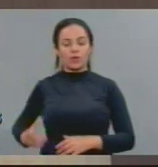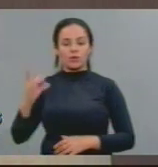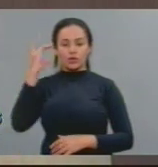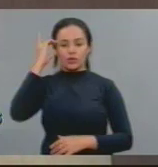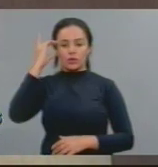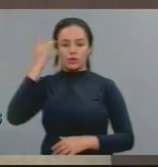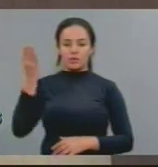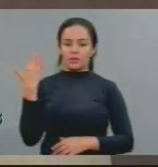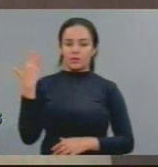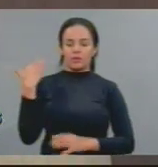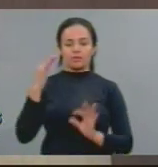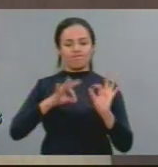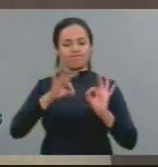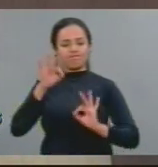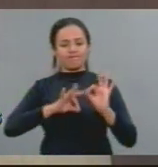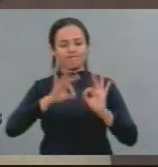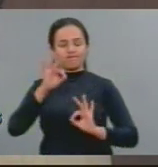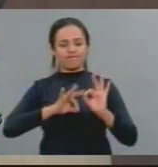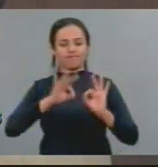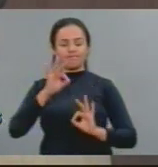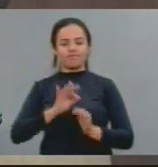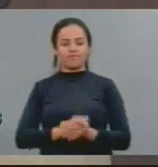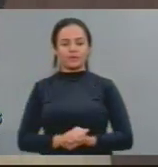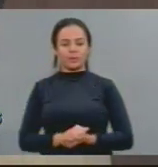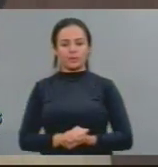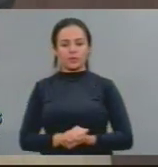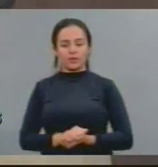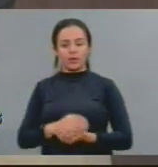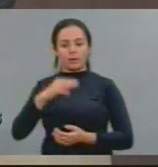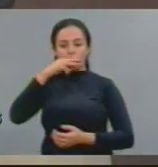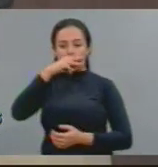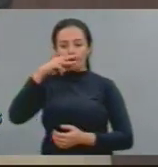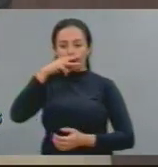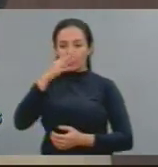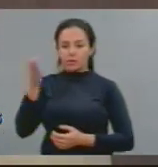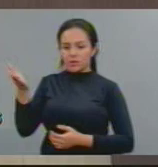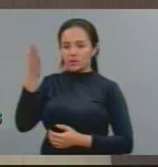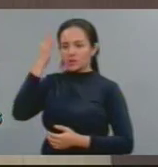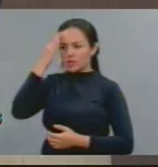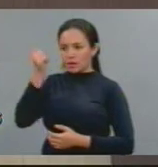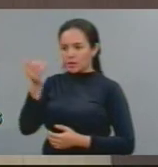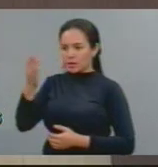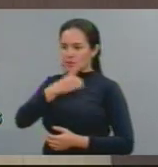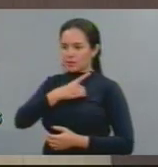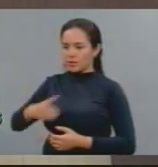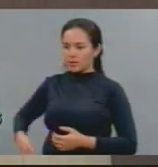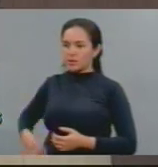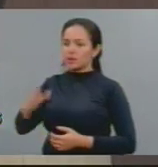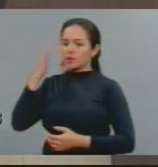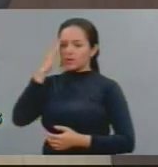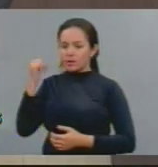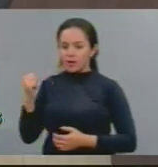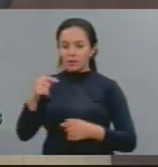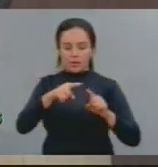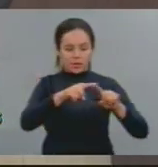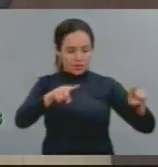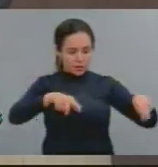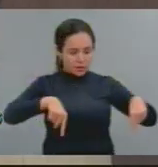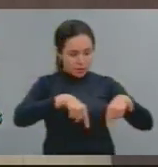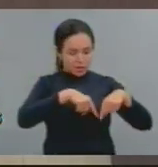E isso, obviamente, o deputado Moisés sabe disso, que é um homem que é trabalhador rural, causa violência no campo.